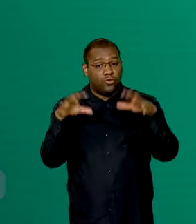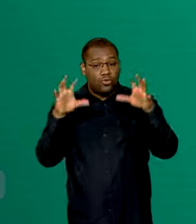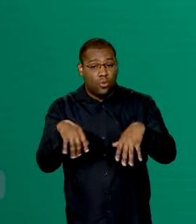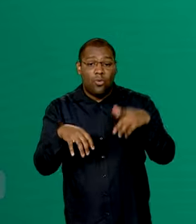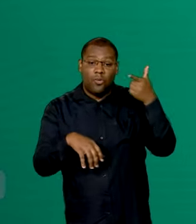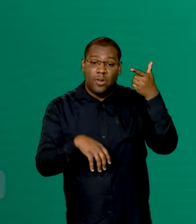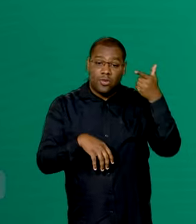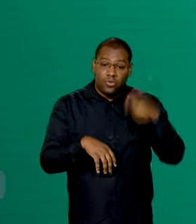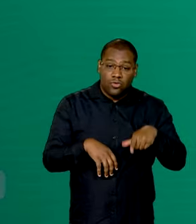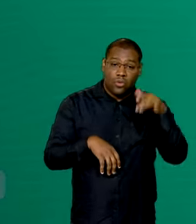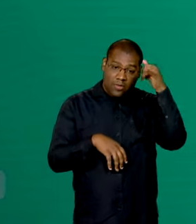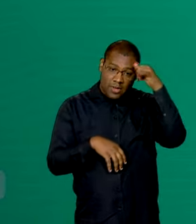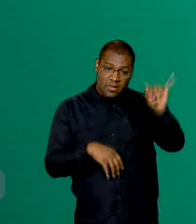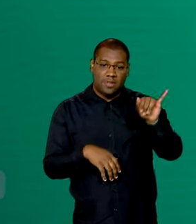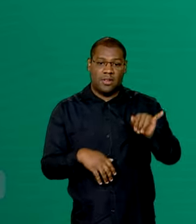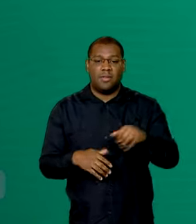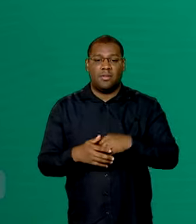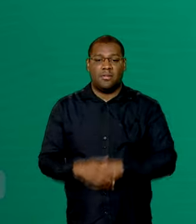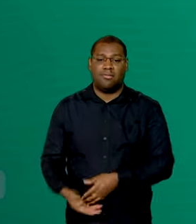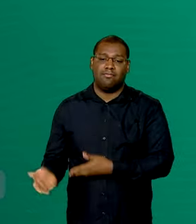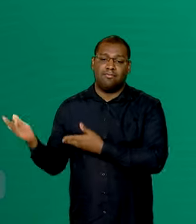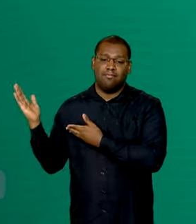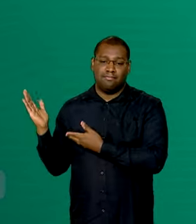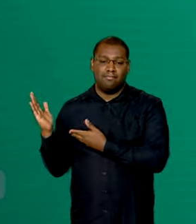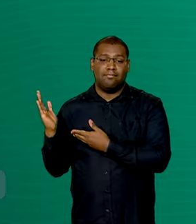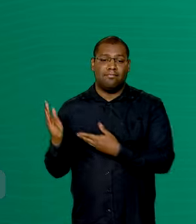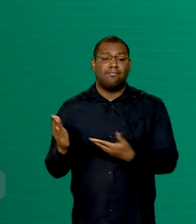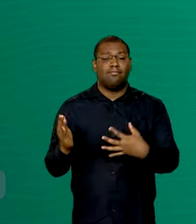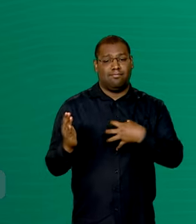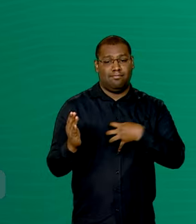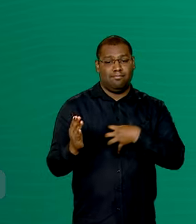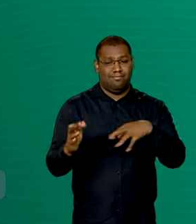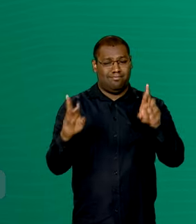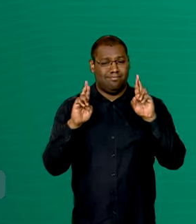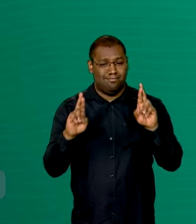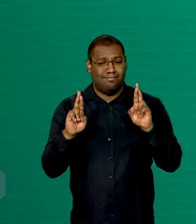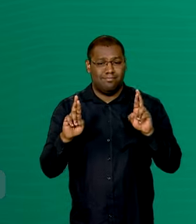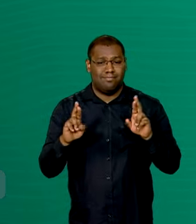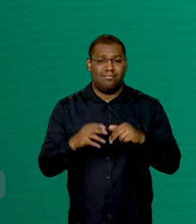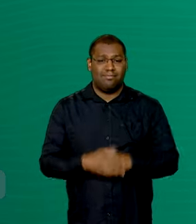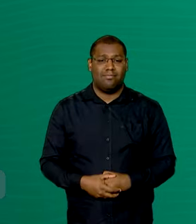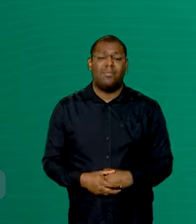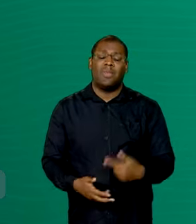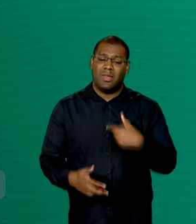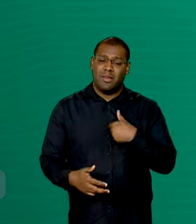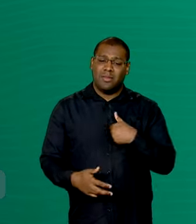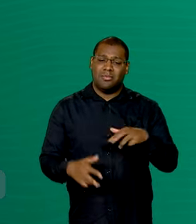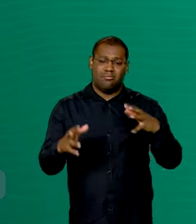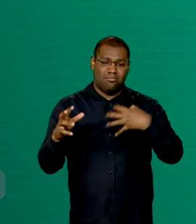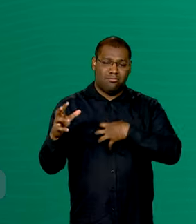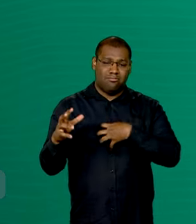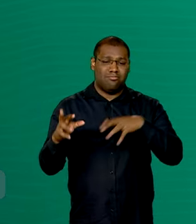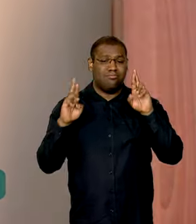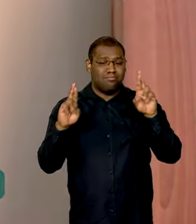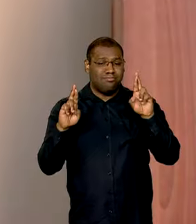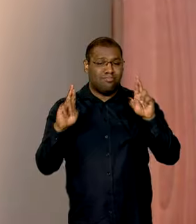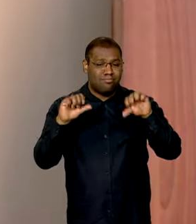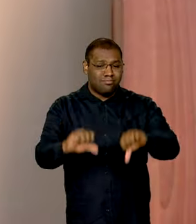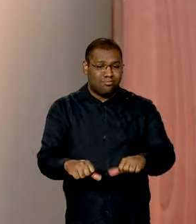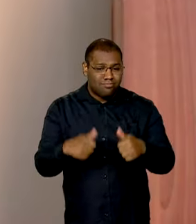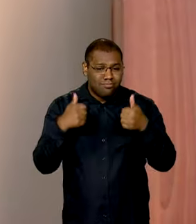tudo, como o Romeu, o que resta é manter a esperança. E com fé, esperança e força a gente vai reconstruir tudo de novo.